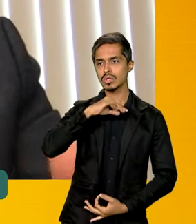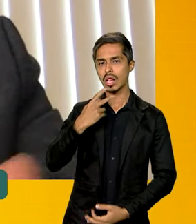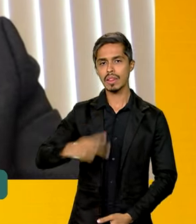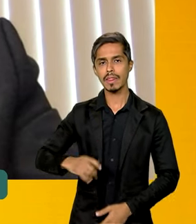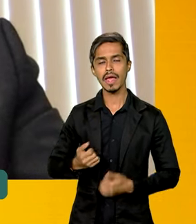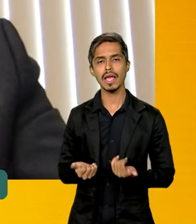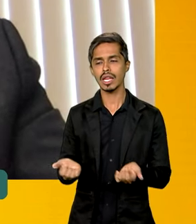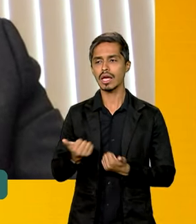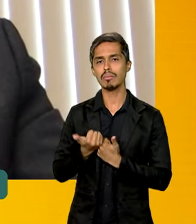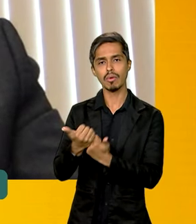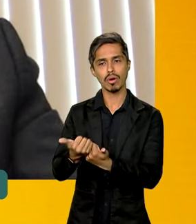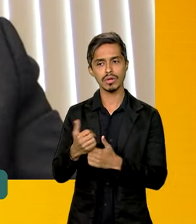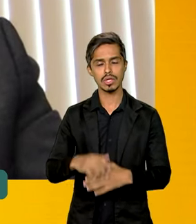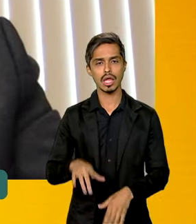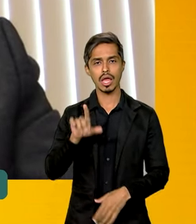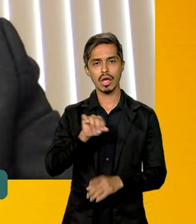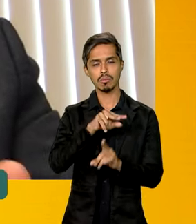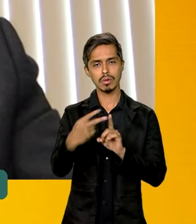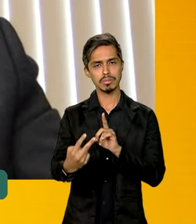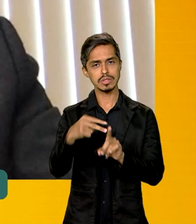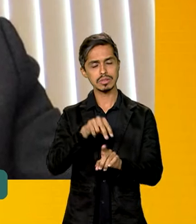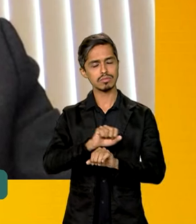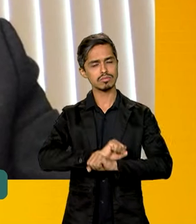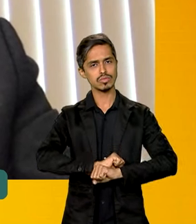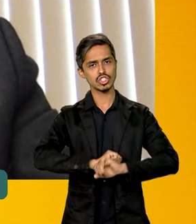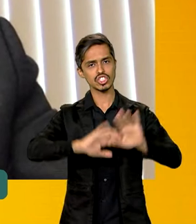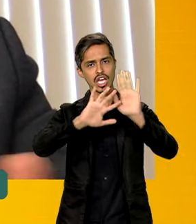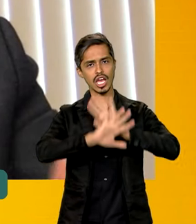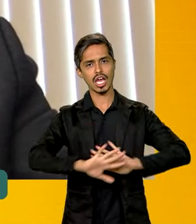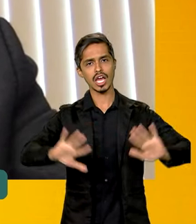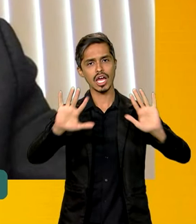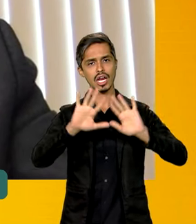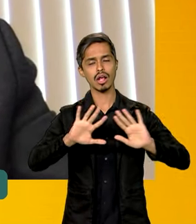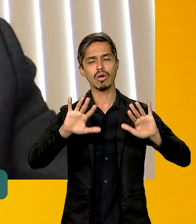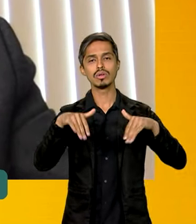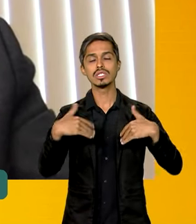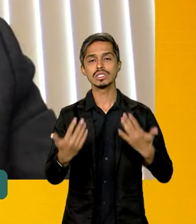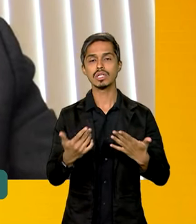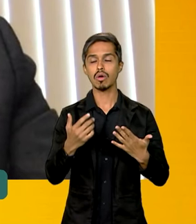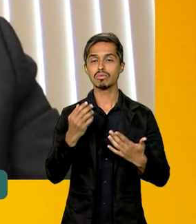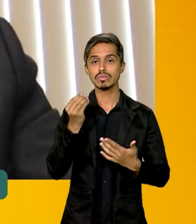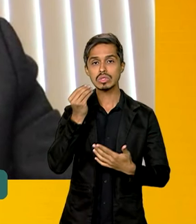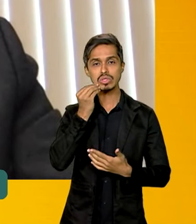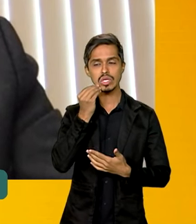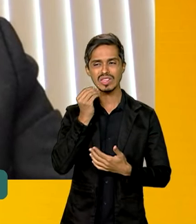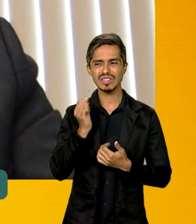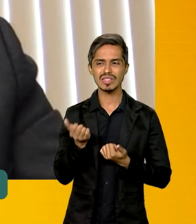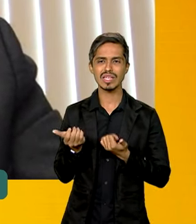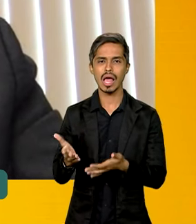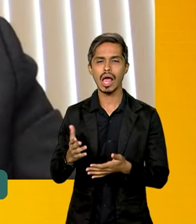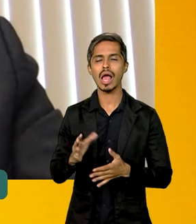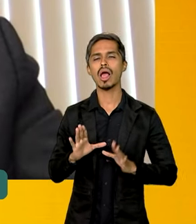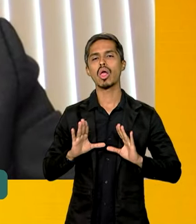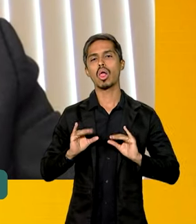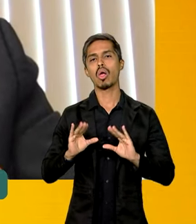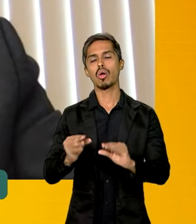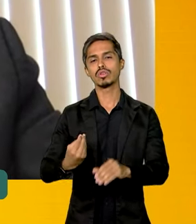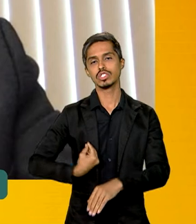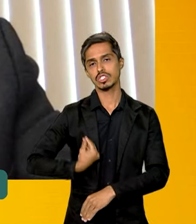é uma política bastante ampla que busca dar mais conforto,